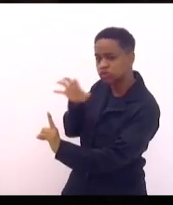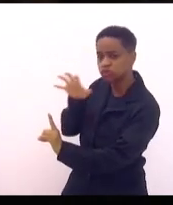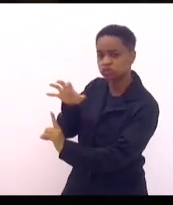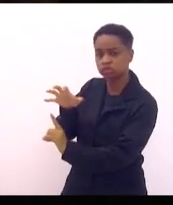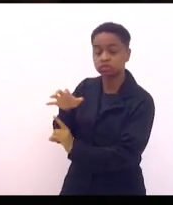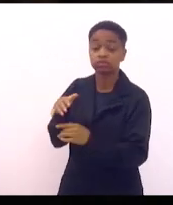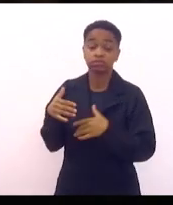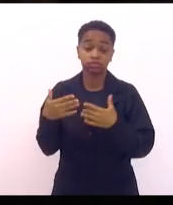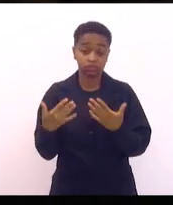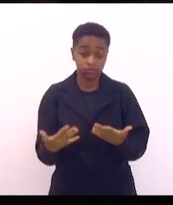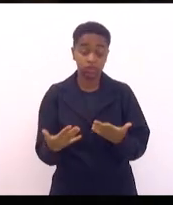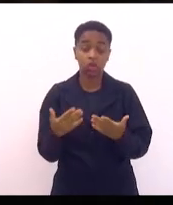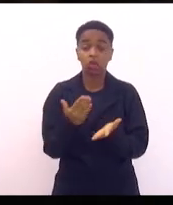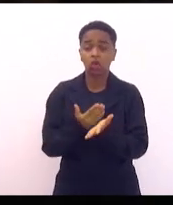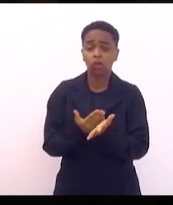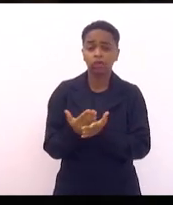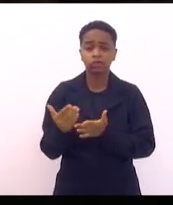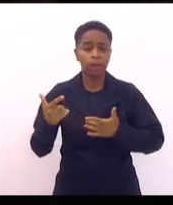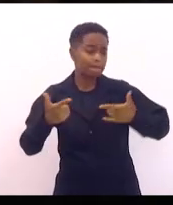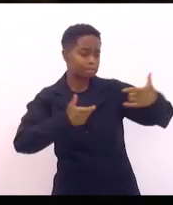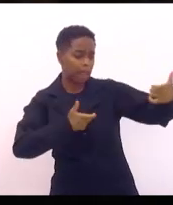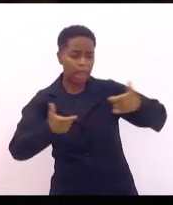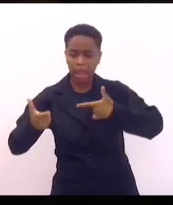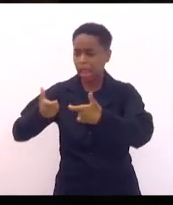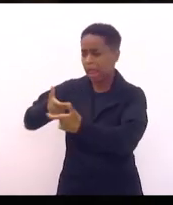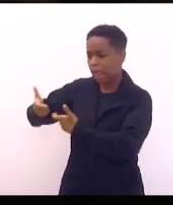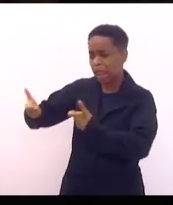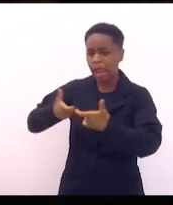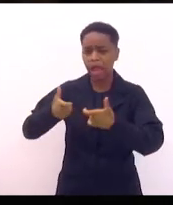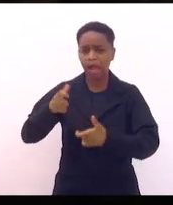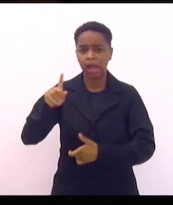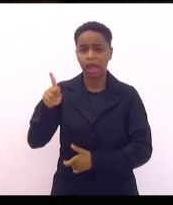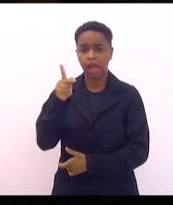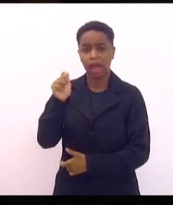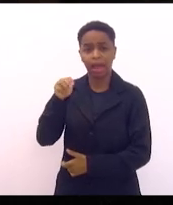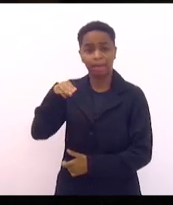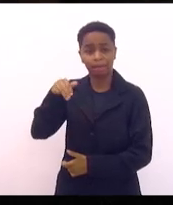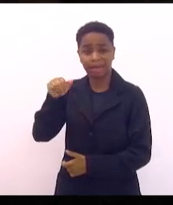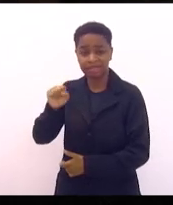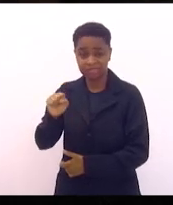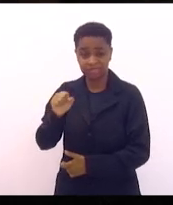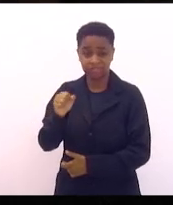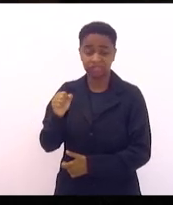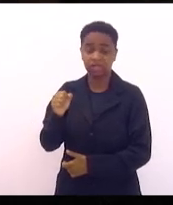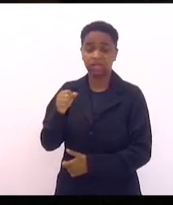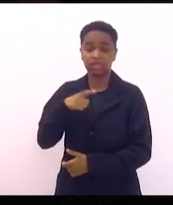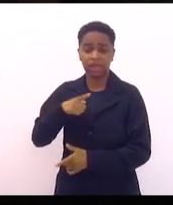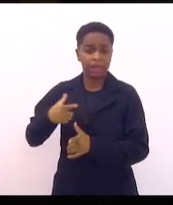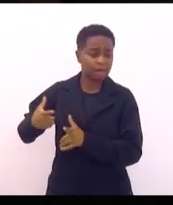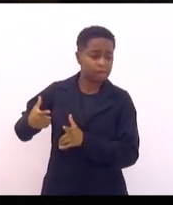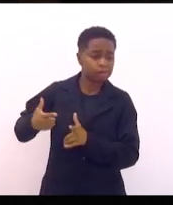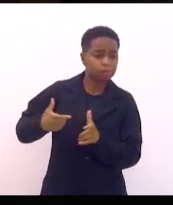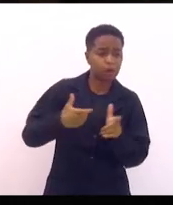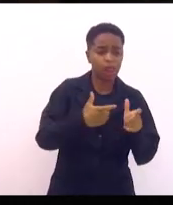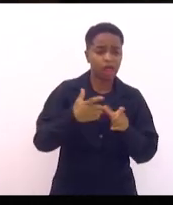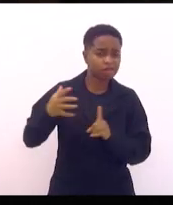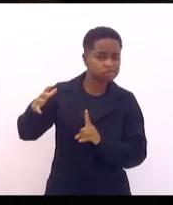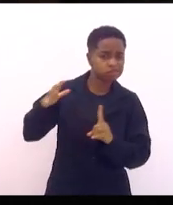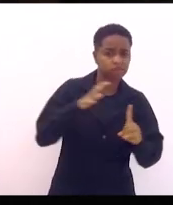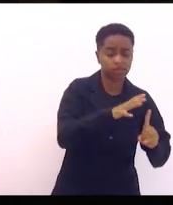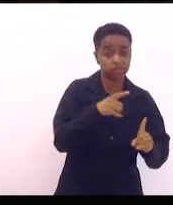tudo começou com esse ataque terrorista do Hamas indesculpável, nós tivemos brasileiros mortos,